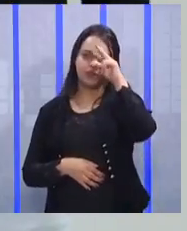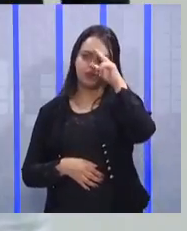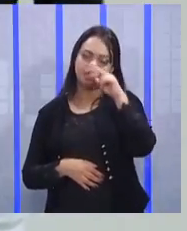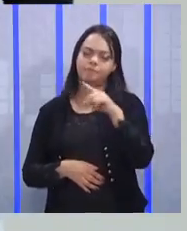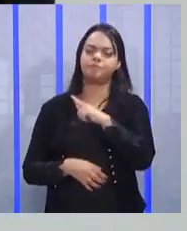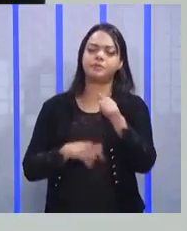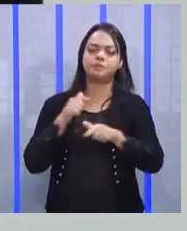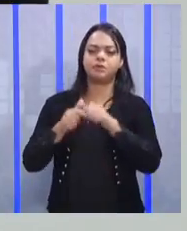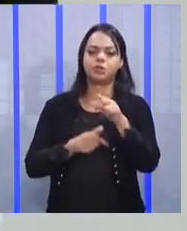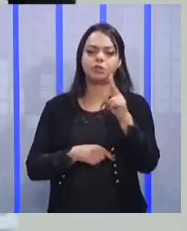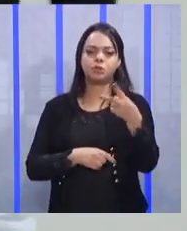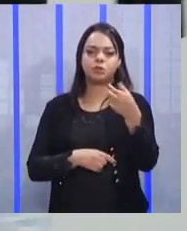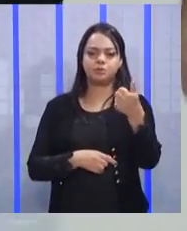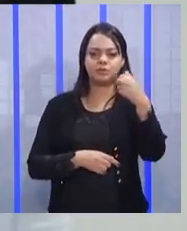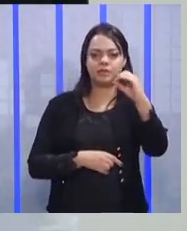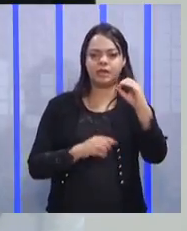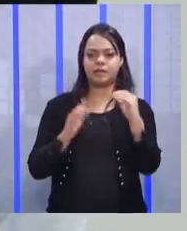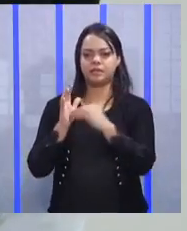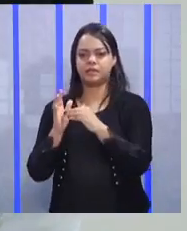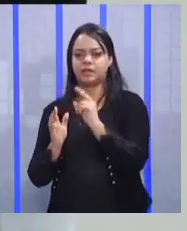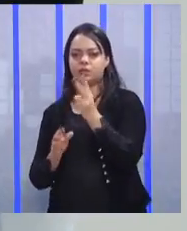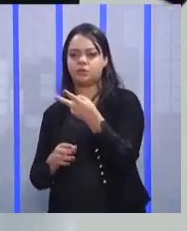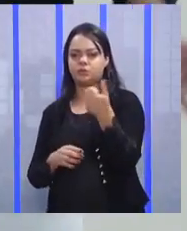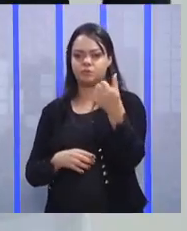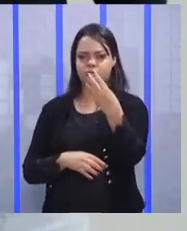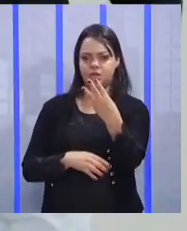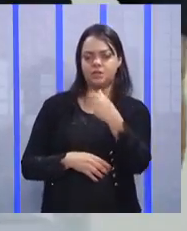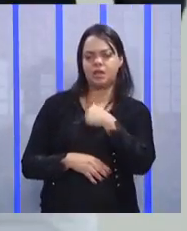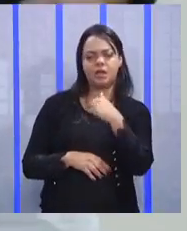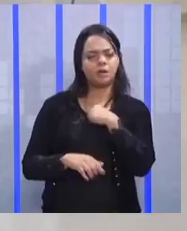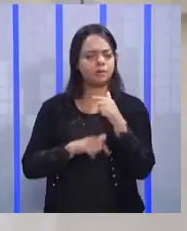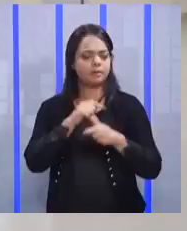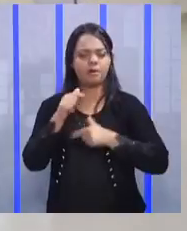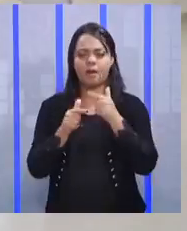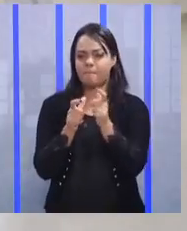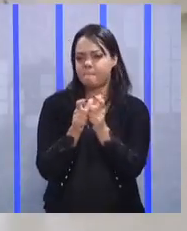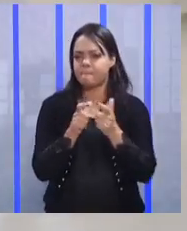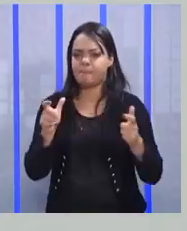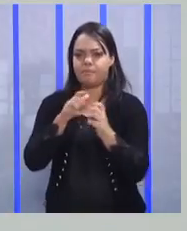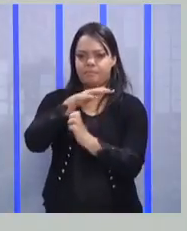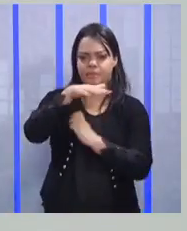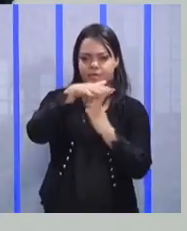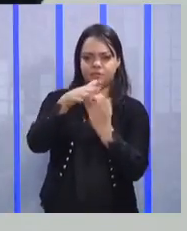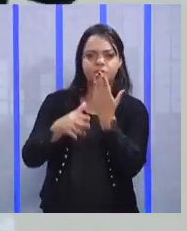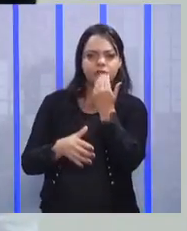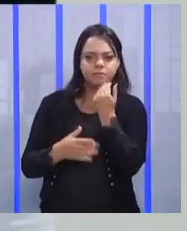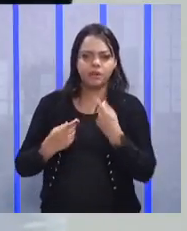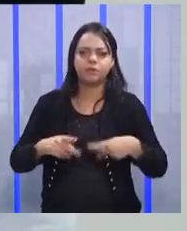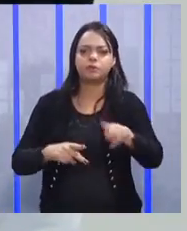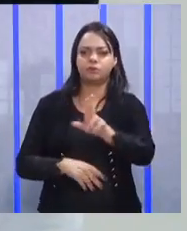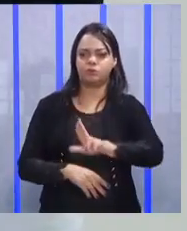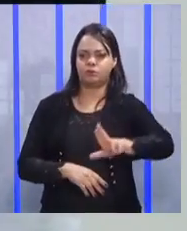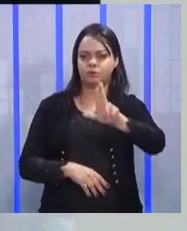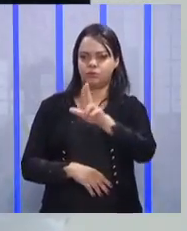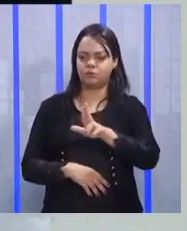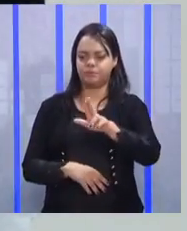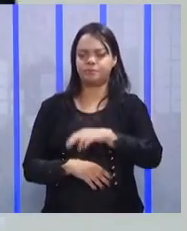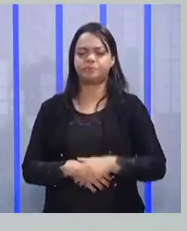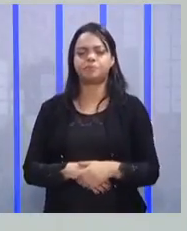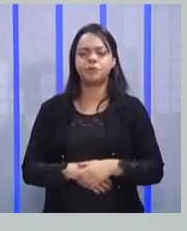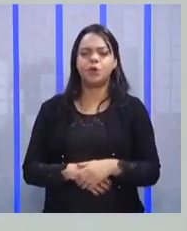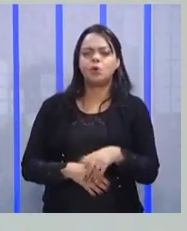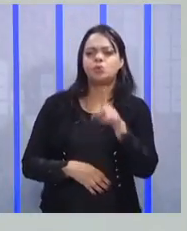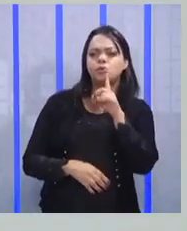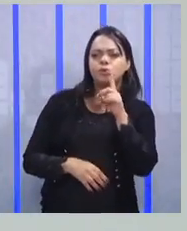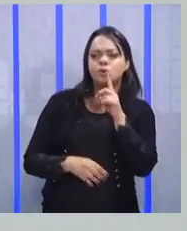2013, numa indústria aqui em Uberlândia, a maior indústria de alimentos aqui. E teve um caso, uma vez, numa virada de Réveillon, que